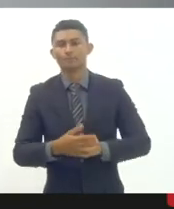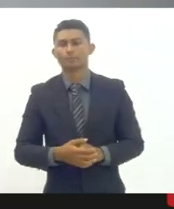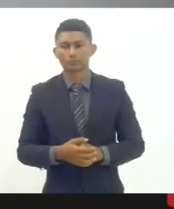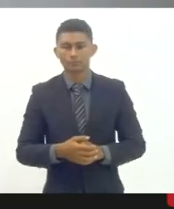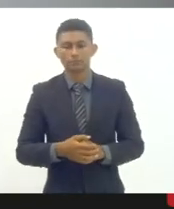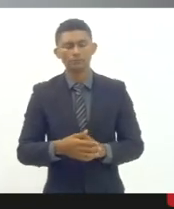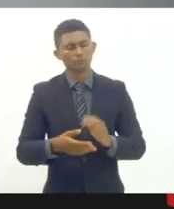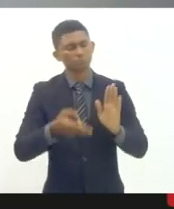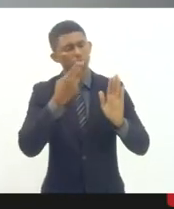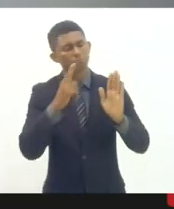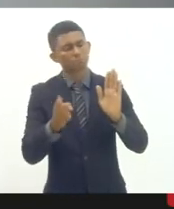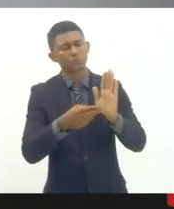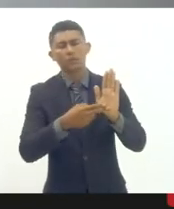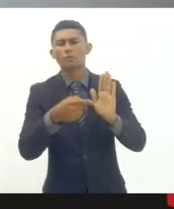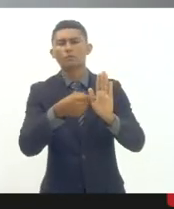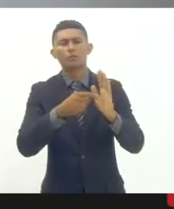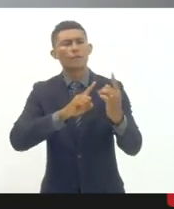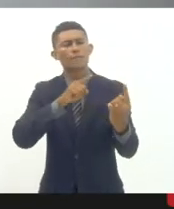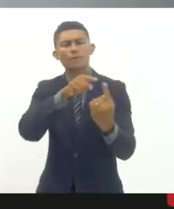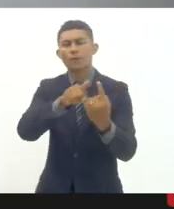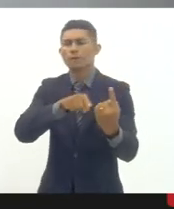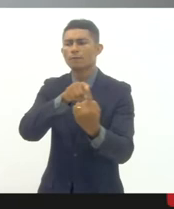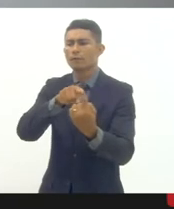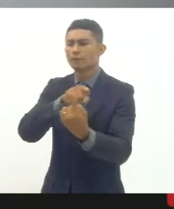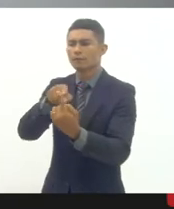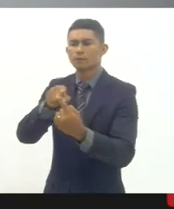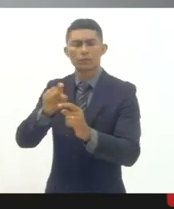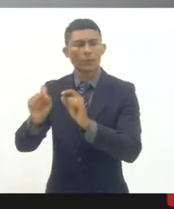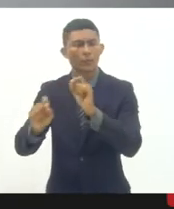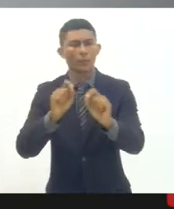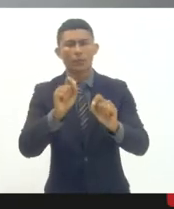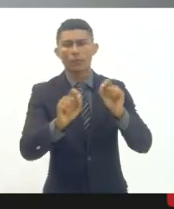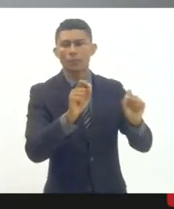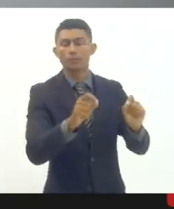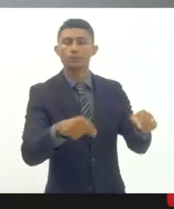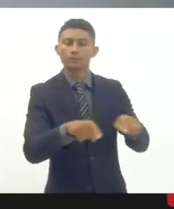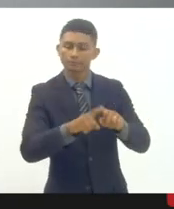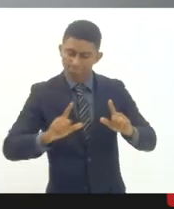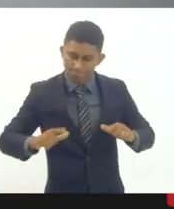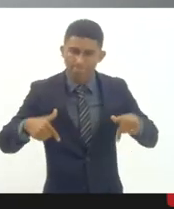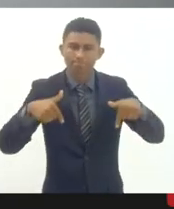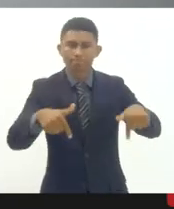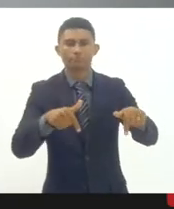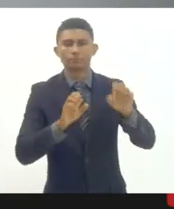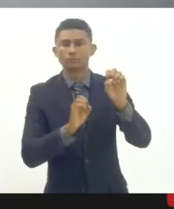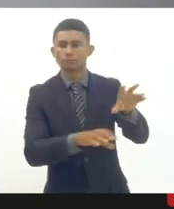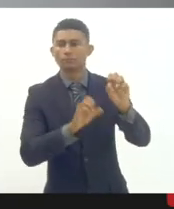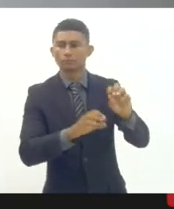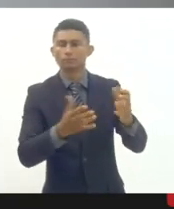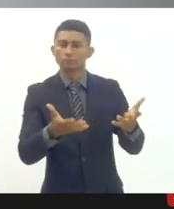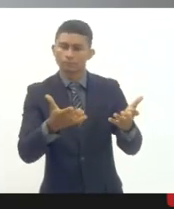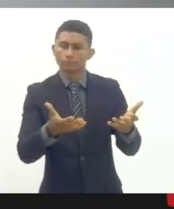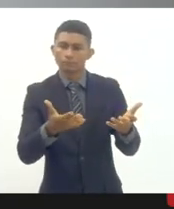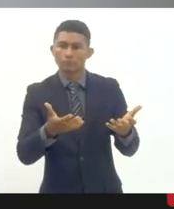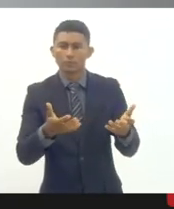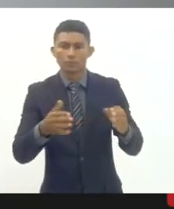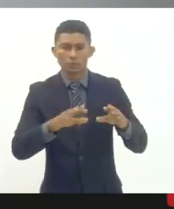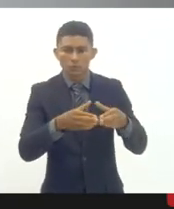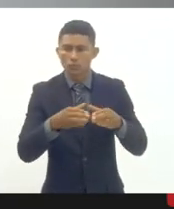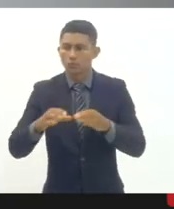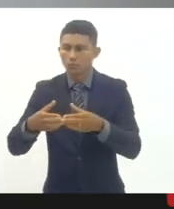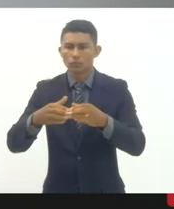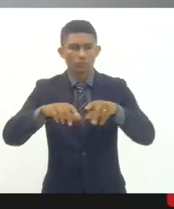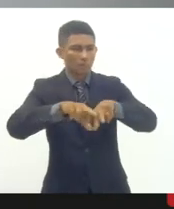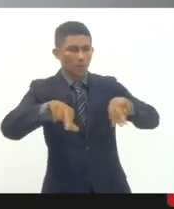intenções e sobre essa ação pela educação que está sendo feita por uma rede imensa de organizações do